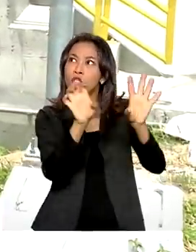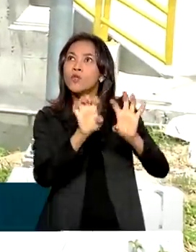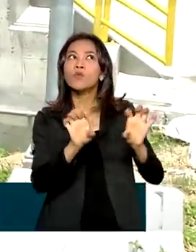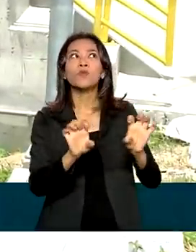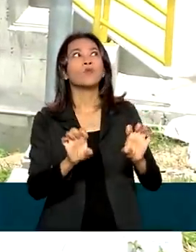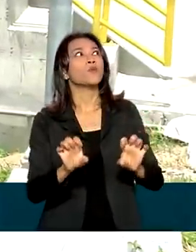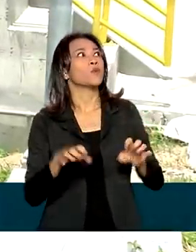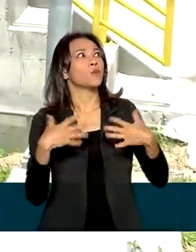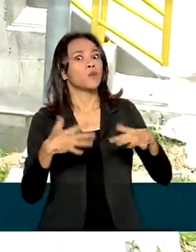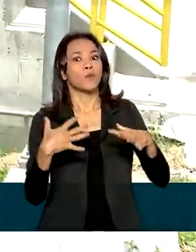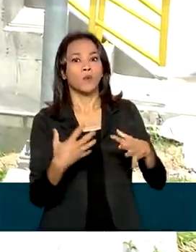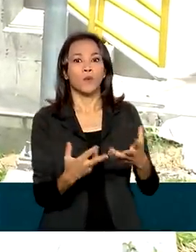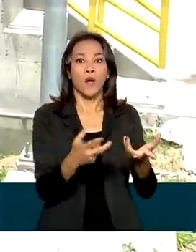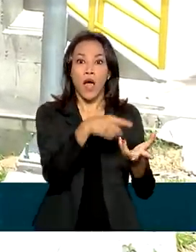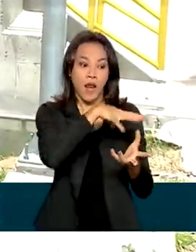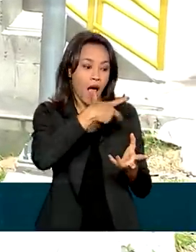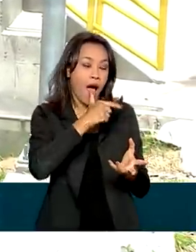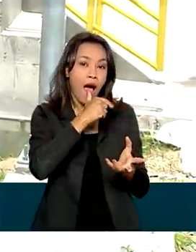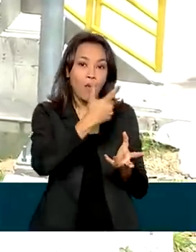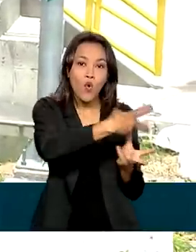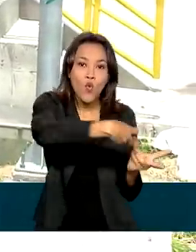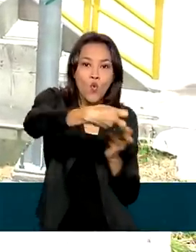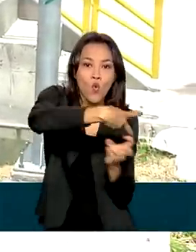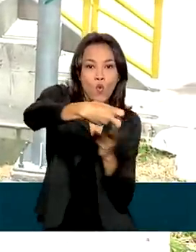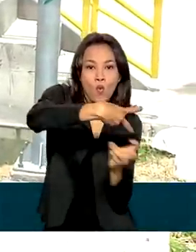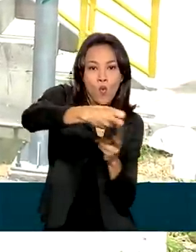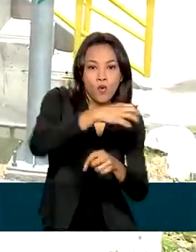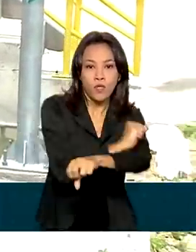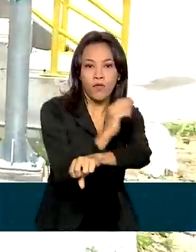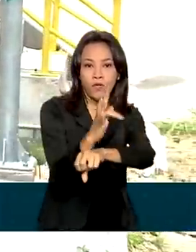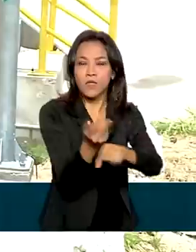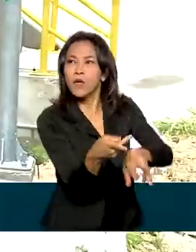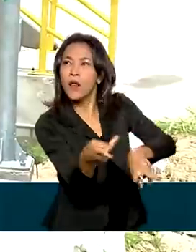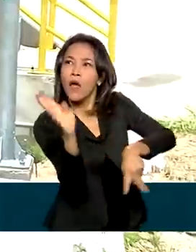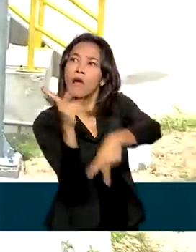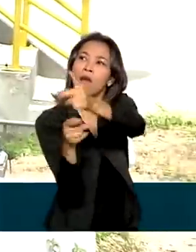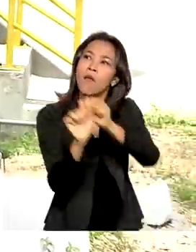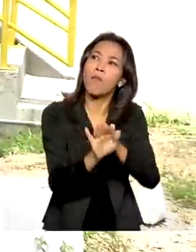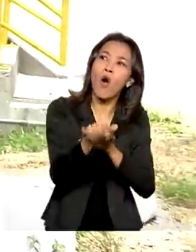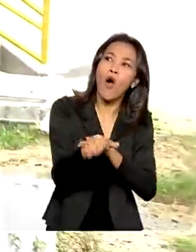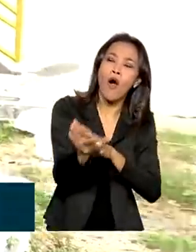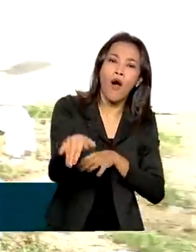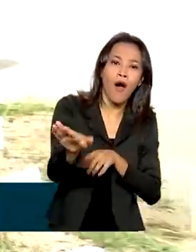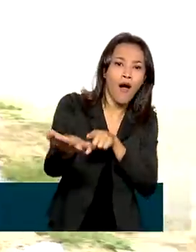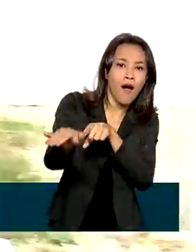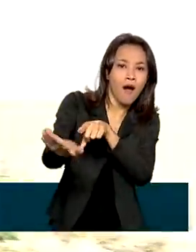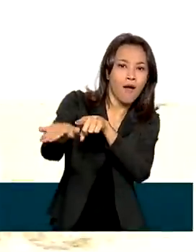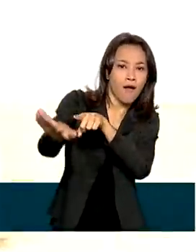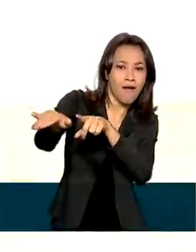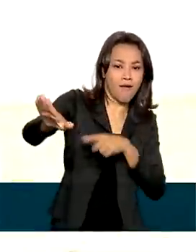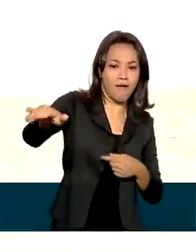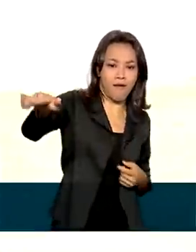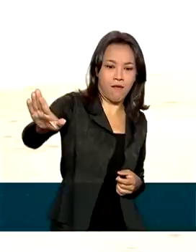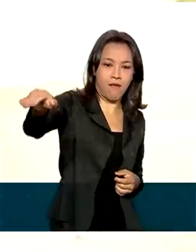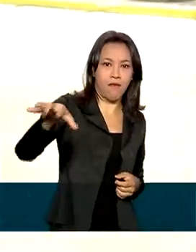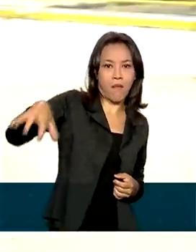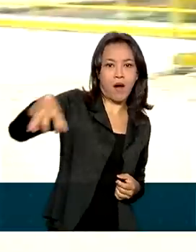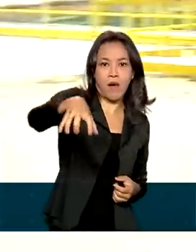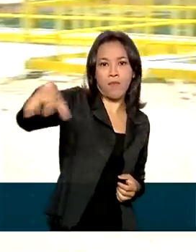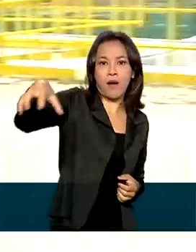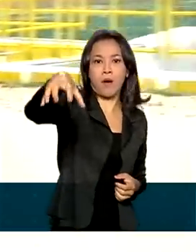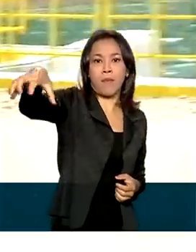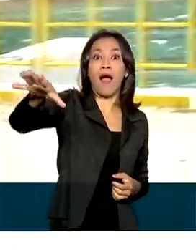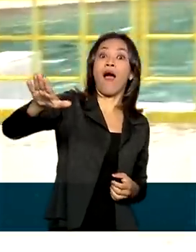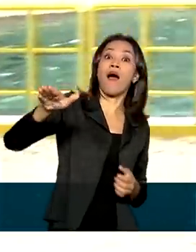responsável por captar a água do Velho Chico e bombear 100 metros acima para que o rio siga o trajeto por canais e reservatórios